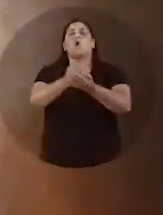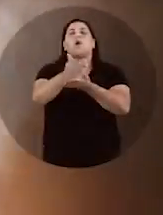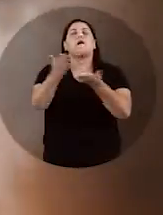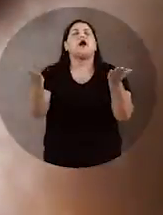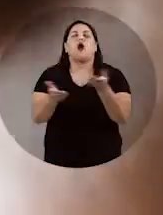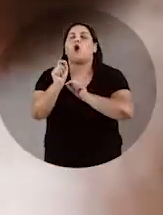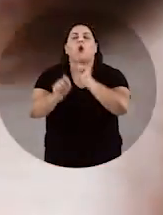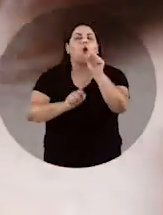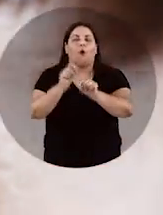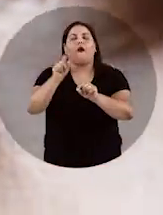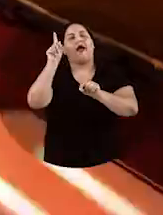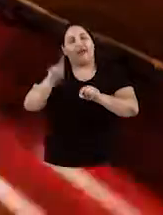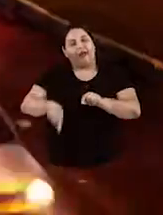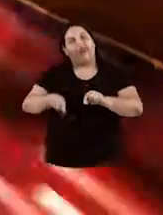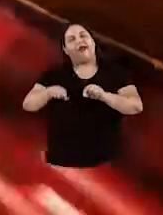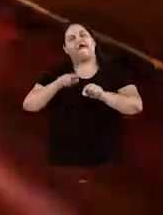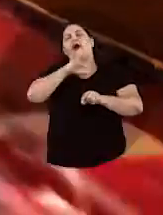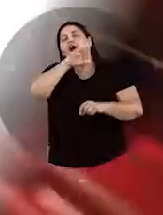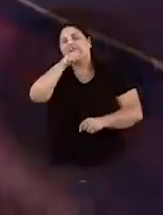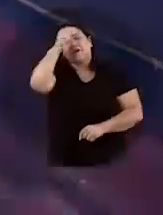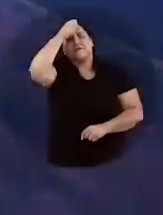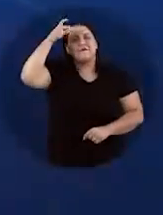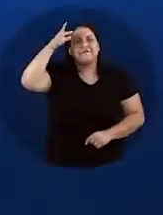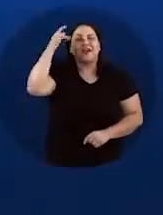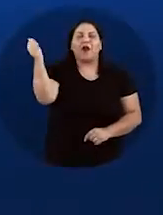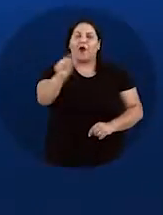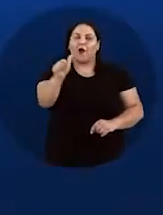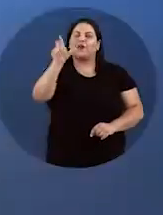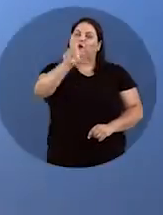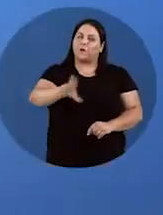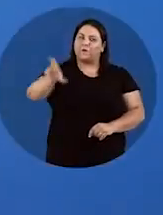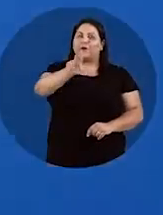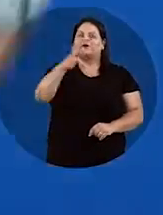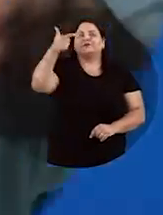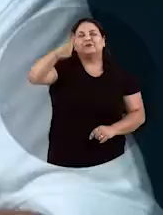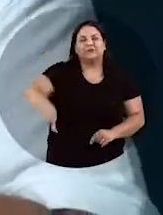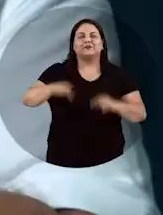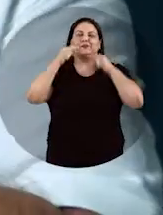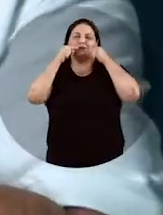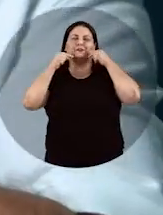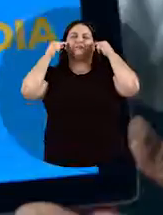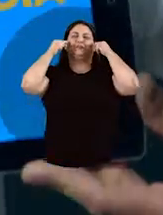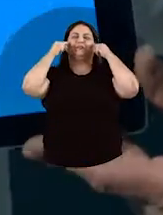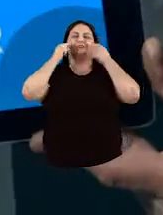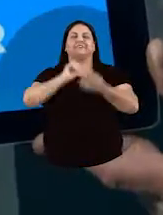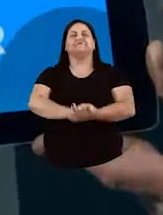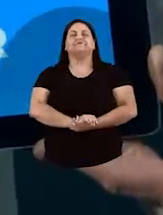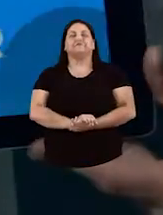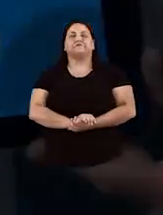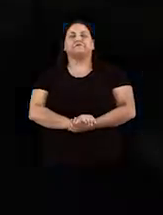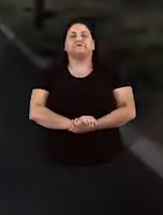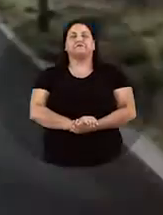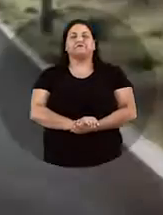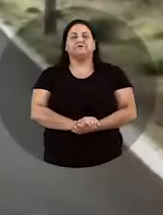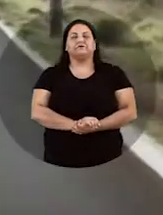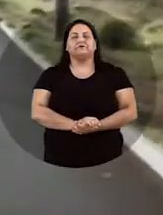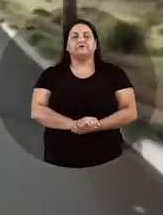Começa agora o programa Odelmo Prefeito 11. Pra Uberlândia voltar a sorrir!